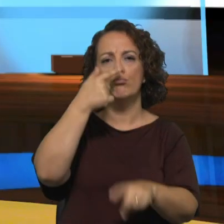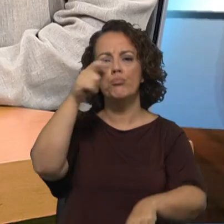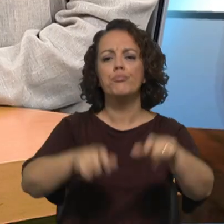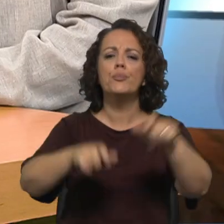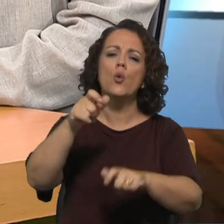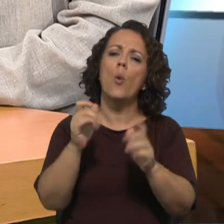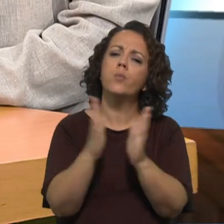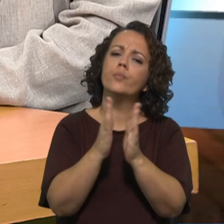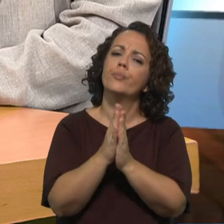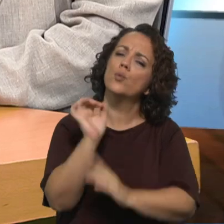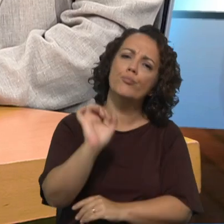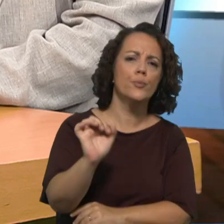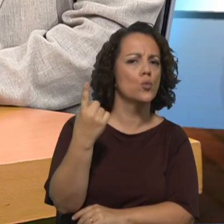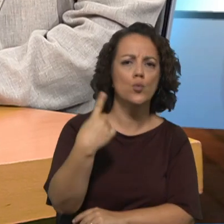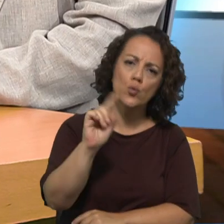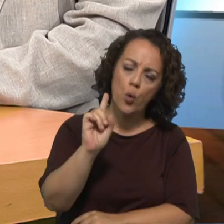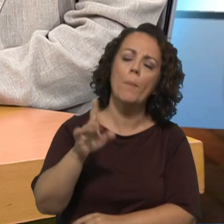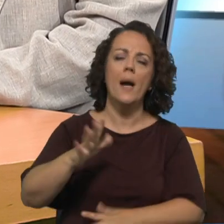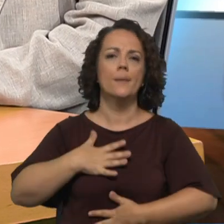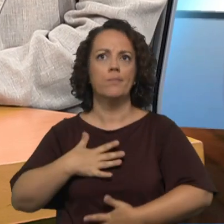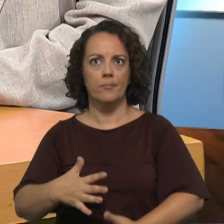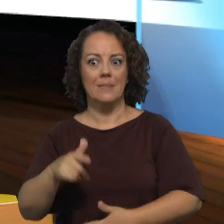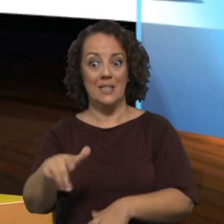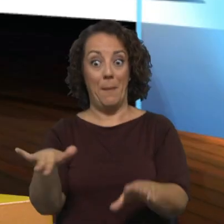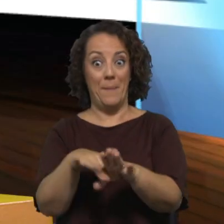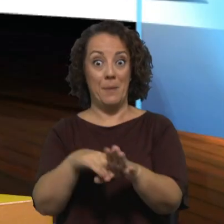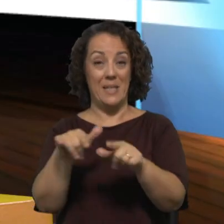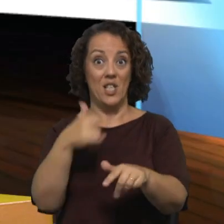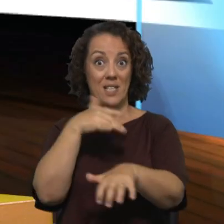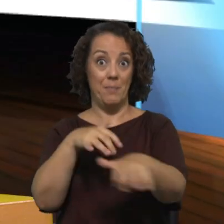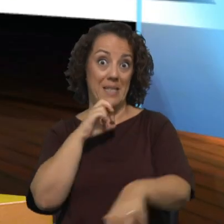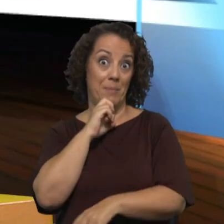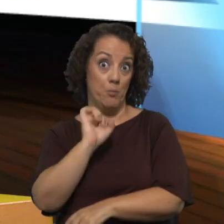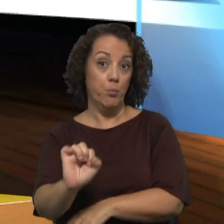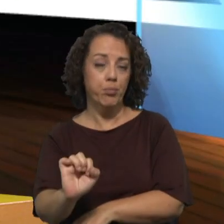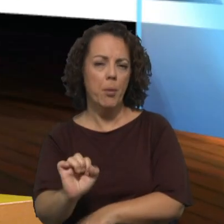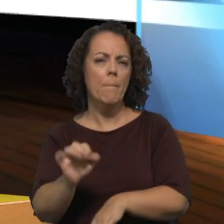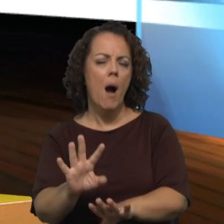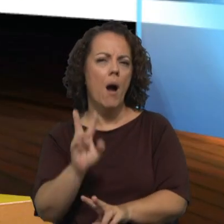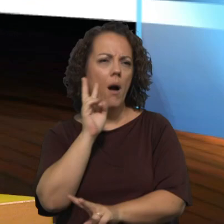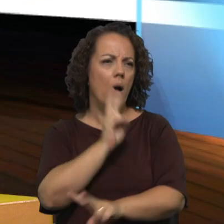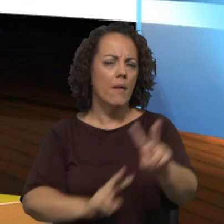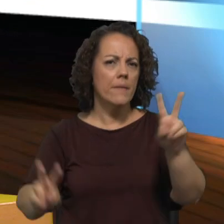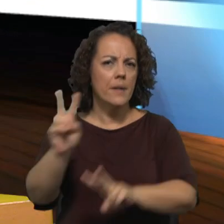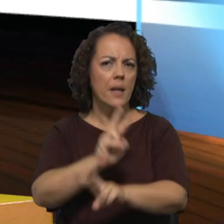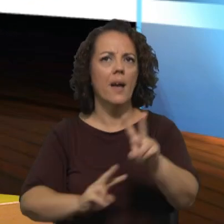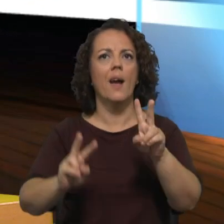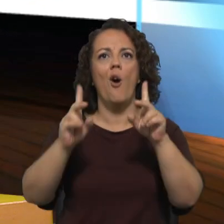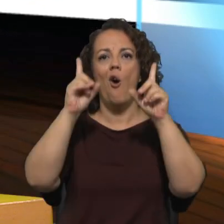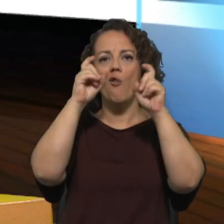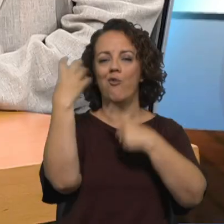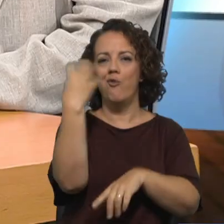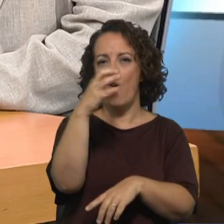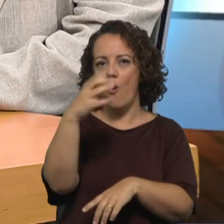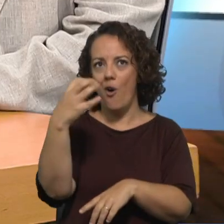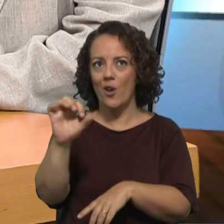significativo de pessoas que têm direito a voto agora nesta Assembleia Sinodal, mas sobretudo por aquilo que se vai vendo e que as pessoas, portanto, pelas fotos que fomos publicando, muitas